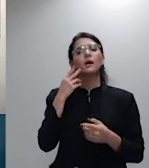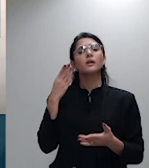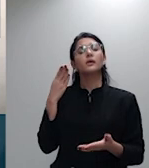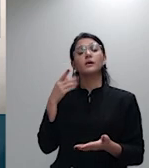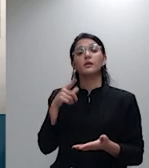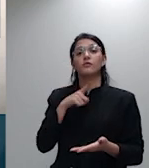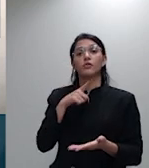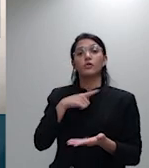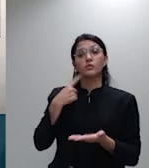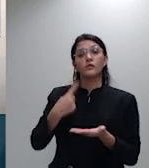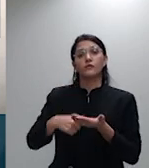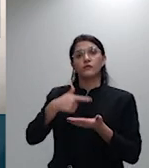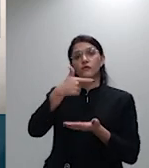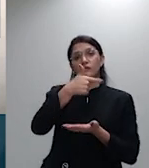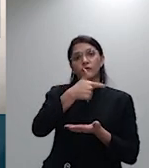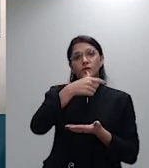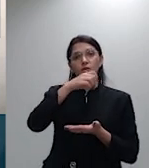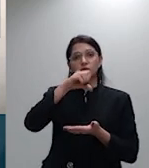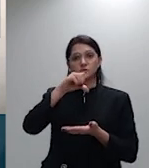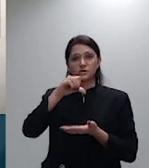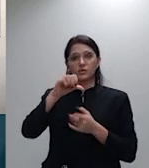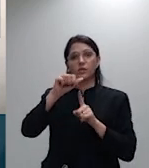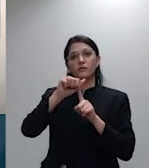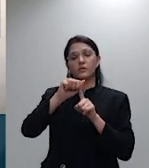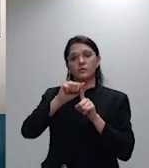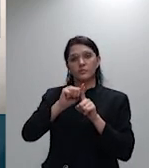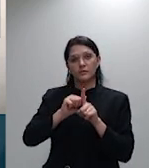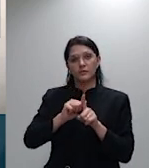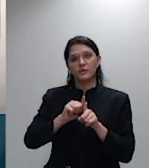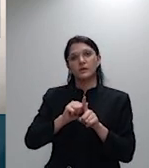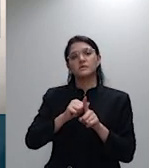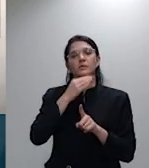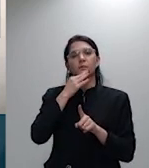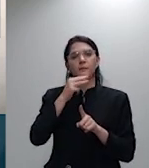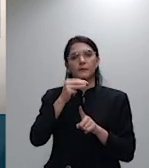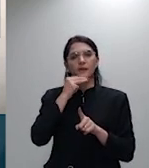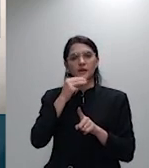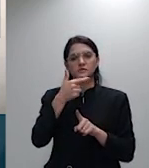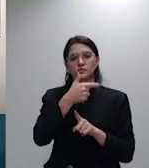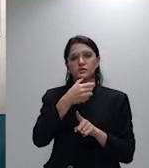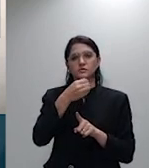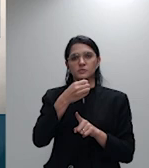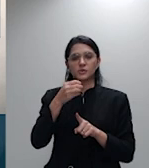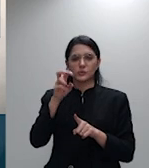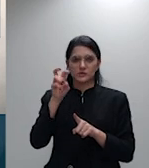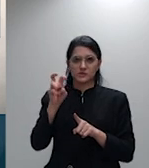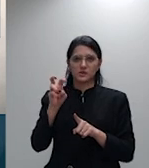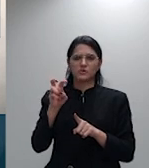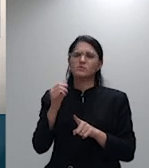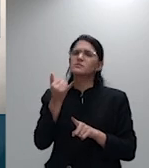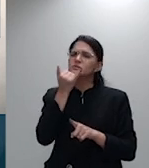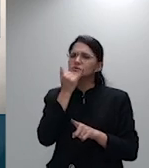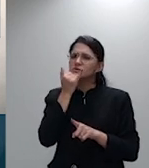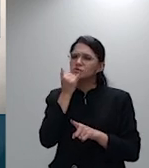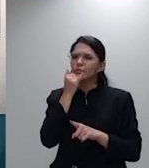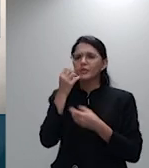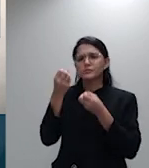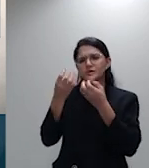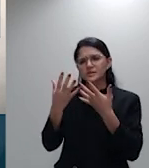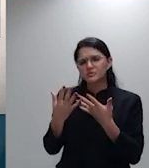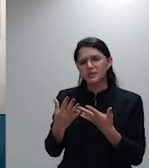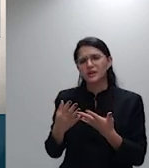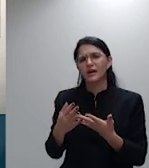-los com essa com esse relatório mas é importante para saberem o que se está utilizando com o devido